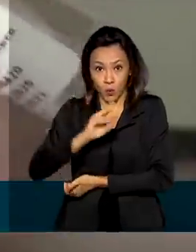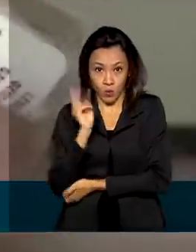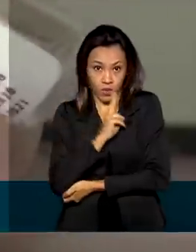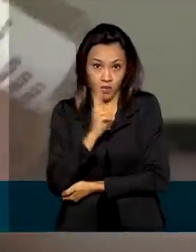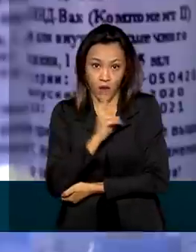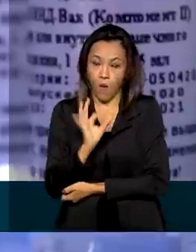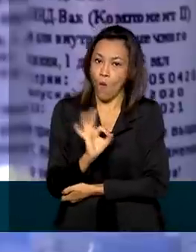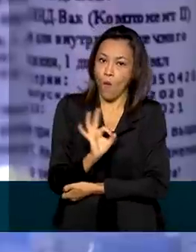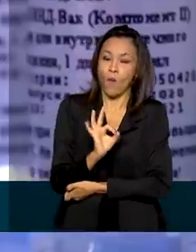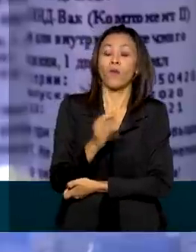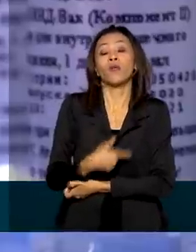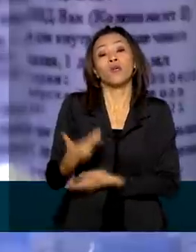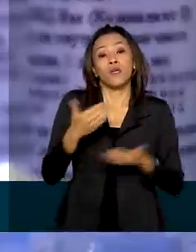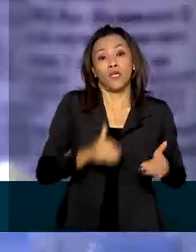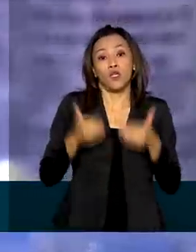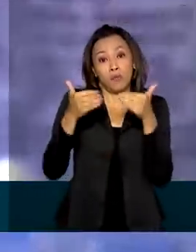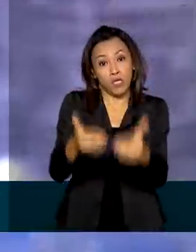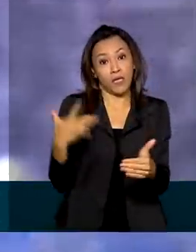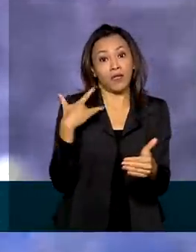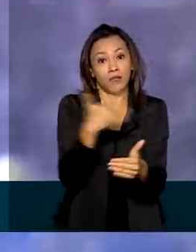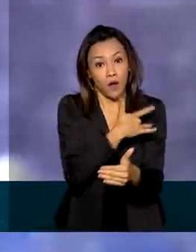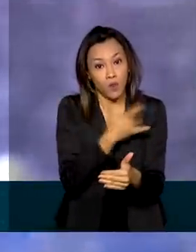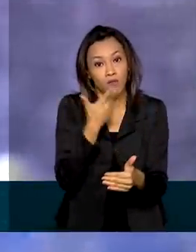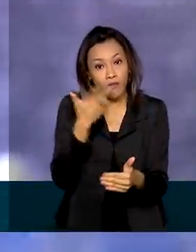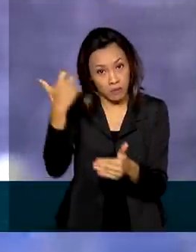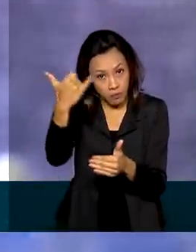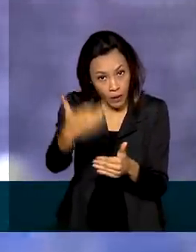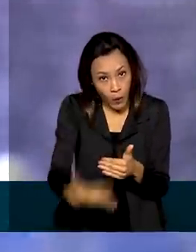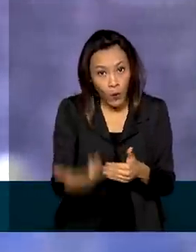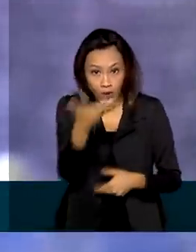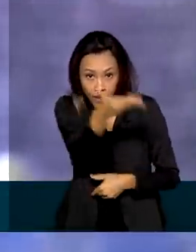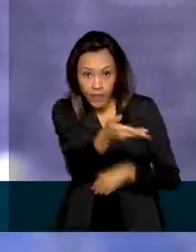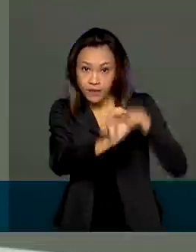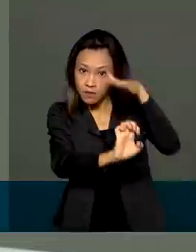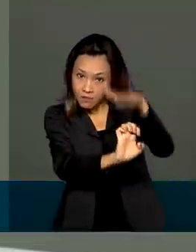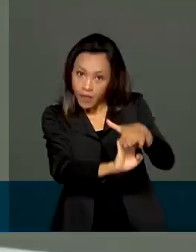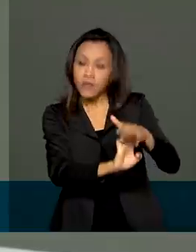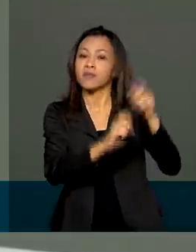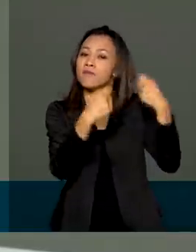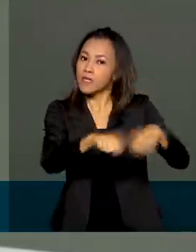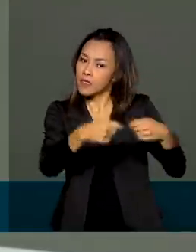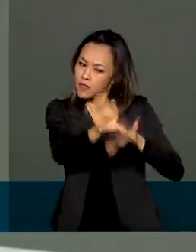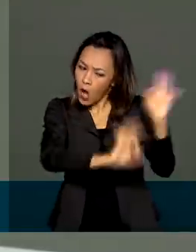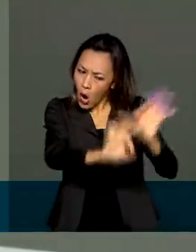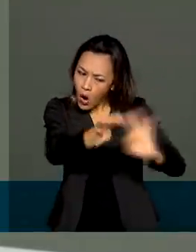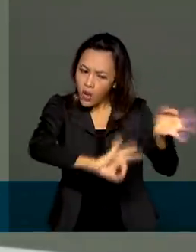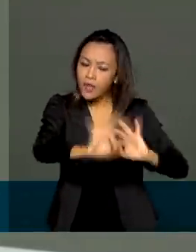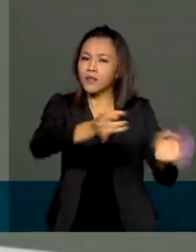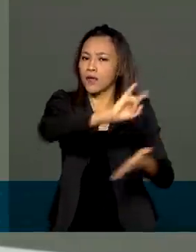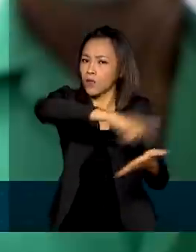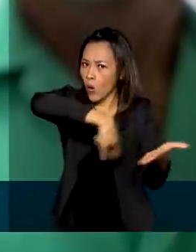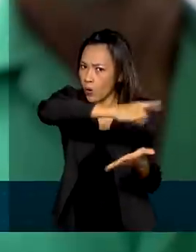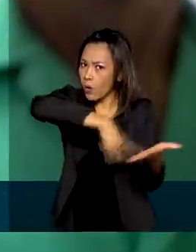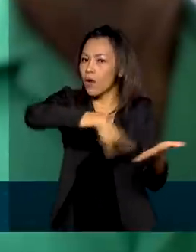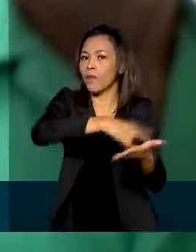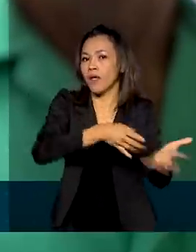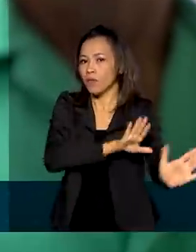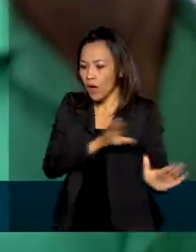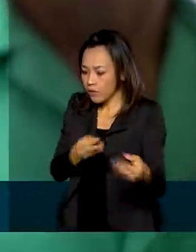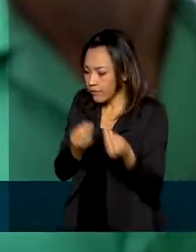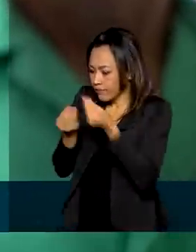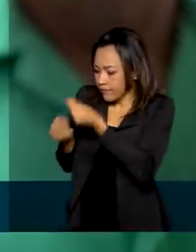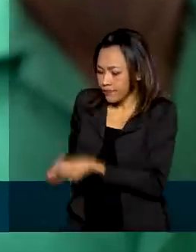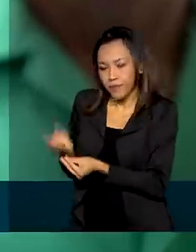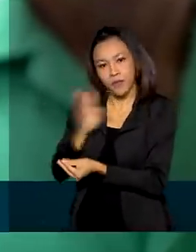E o Ministério da Saúde afirmou que a farmacêutica União Química deve providenciar essa autorização junto à agência